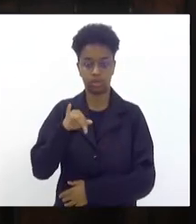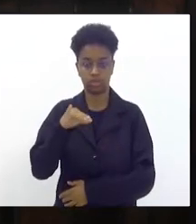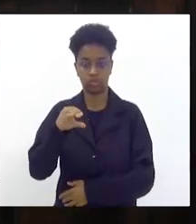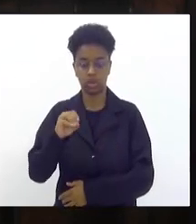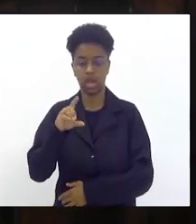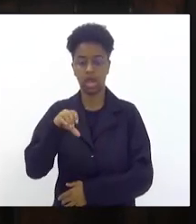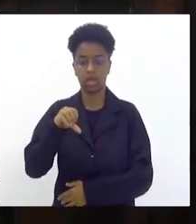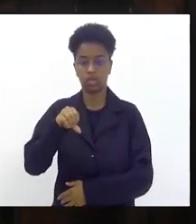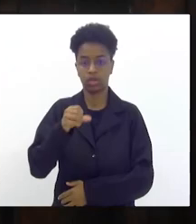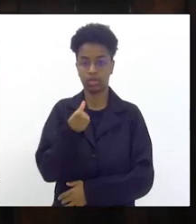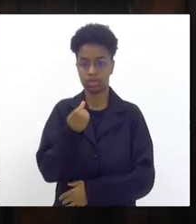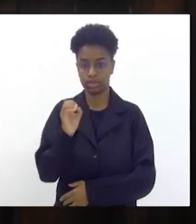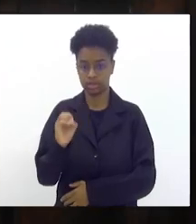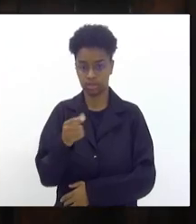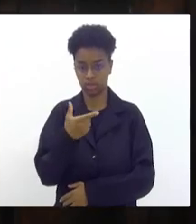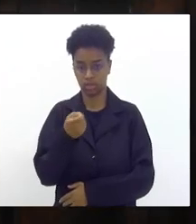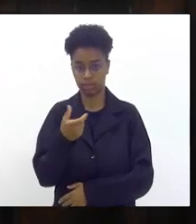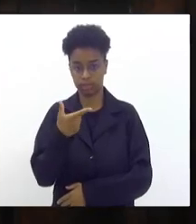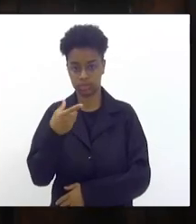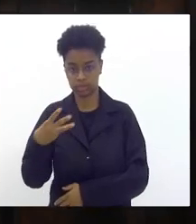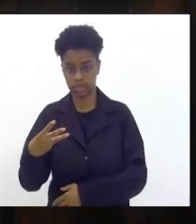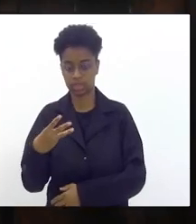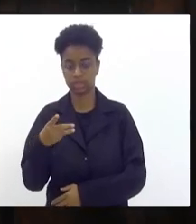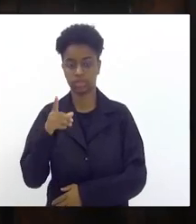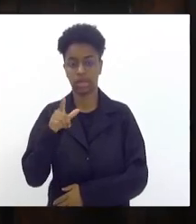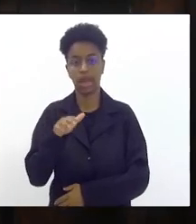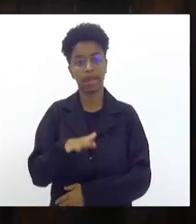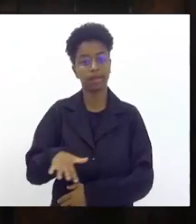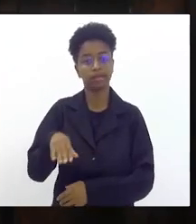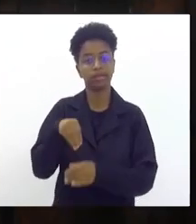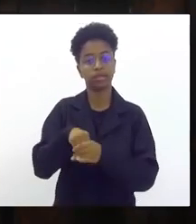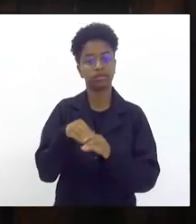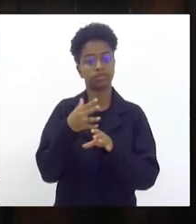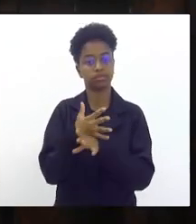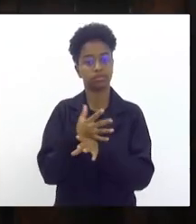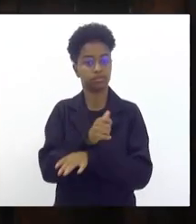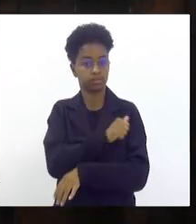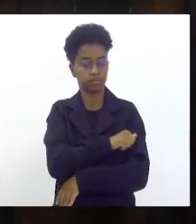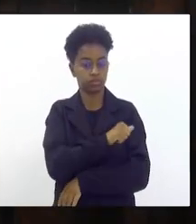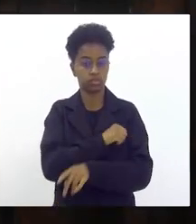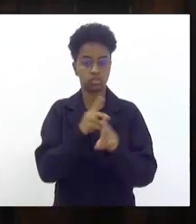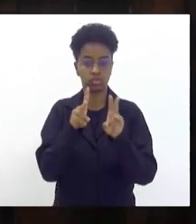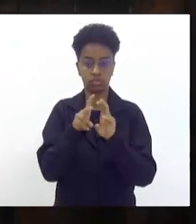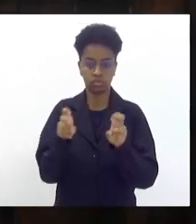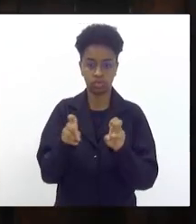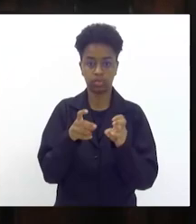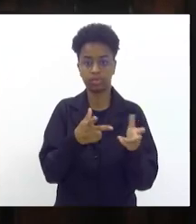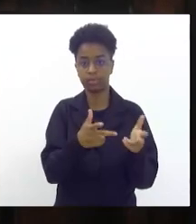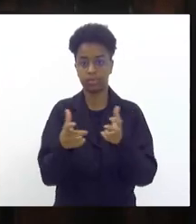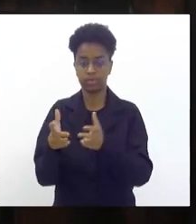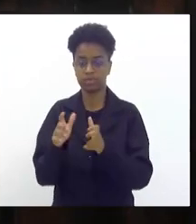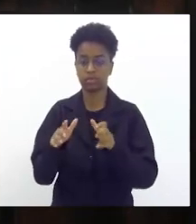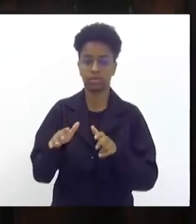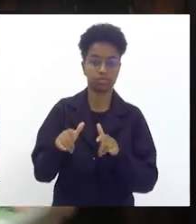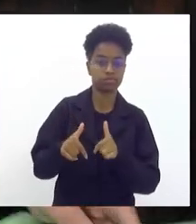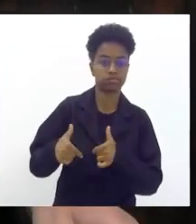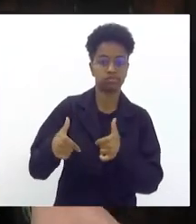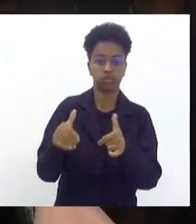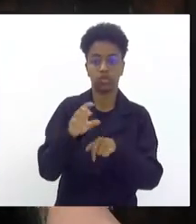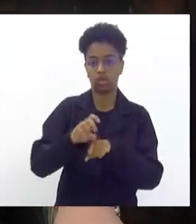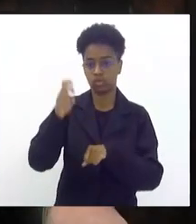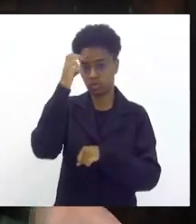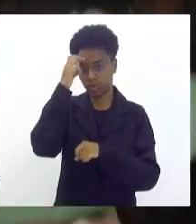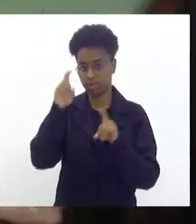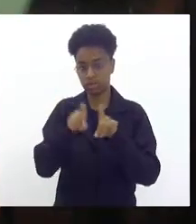que é o que dispõe no âmbito do estado do Rio de Janeiro sobre o reconhecimento das manifestações culturais e das